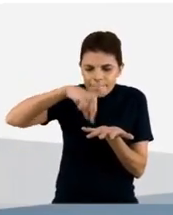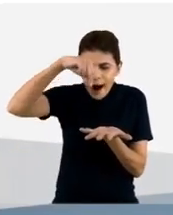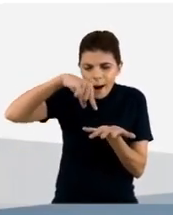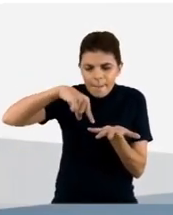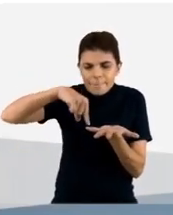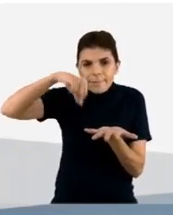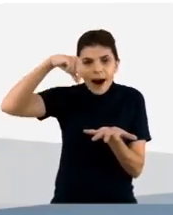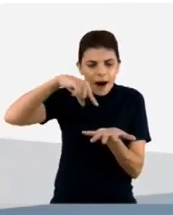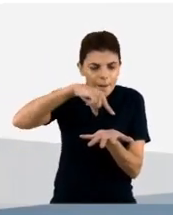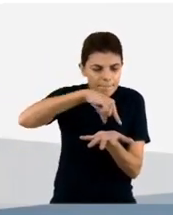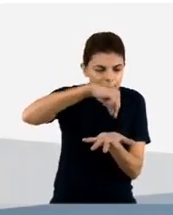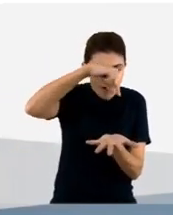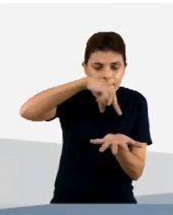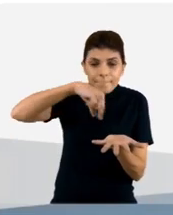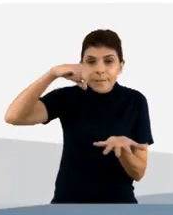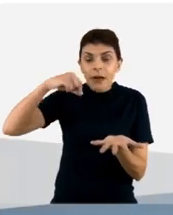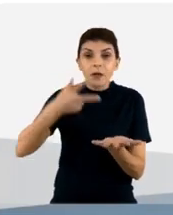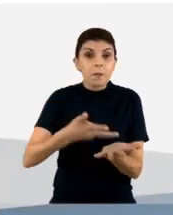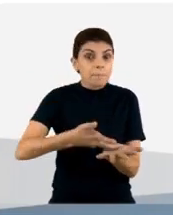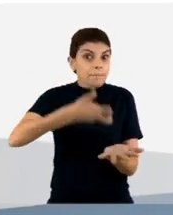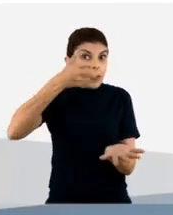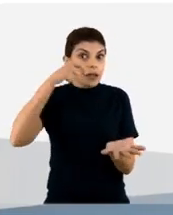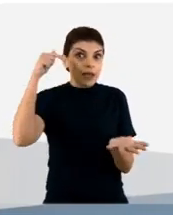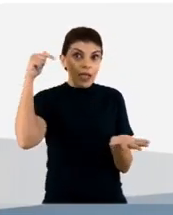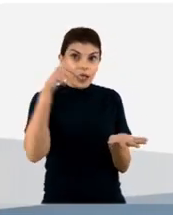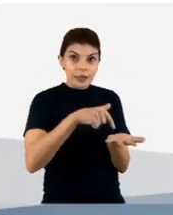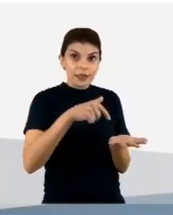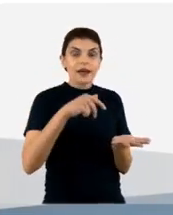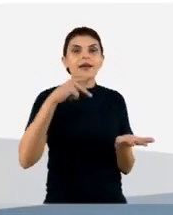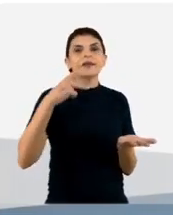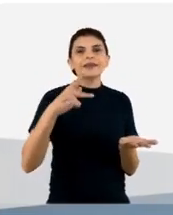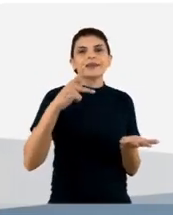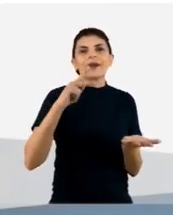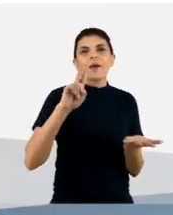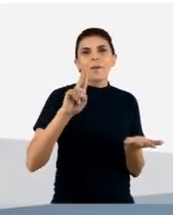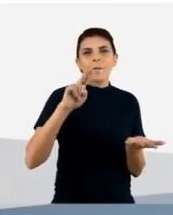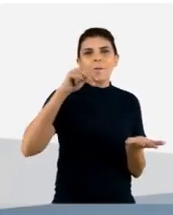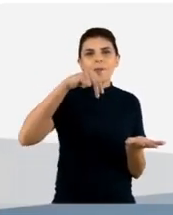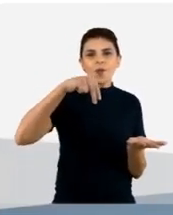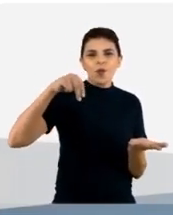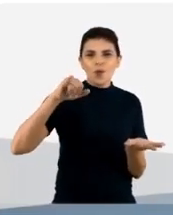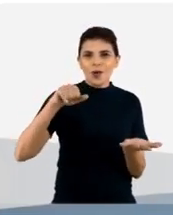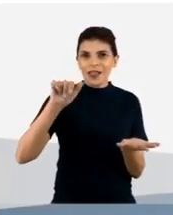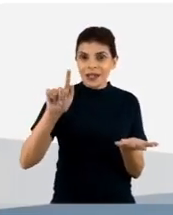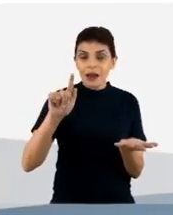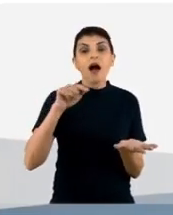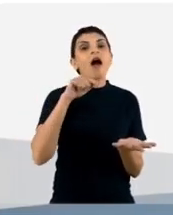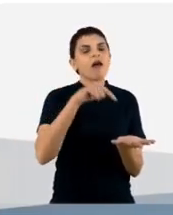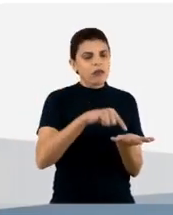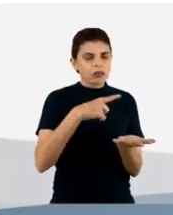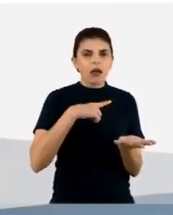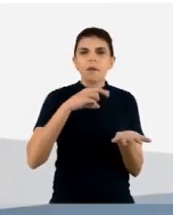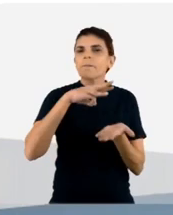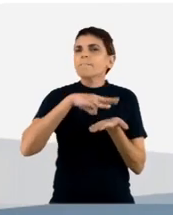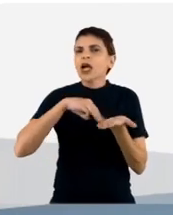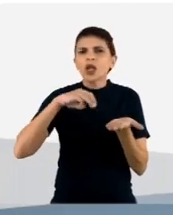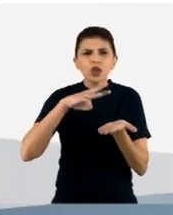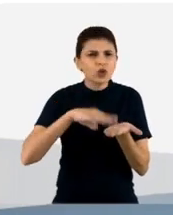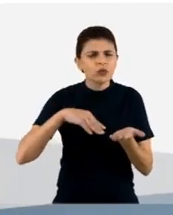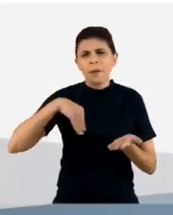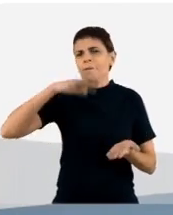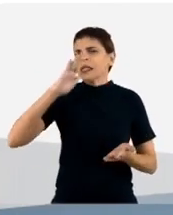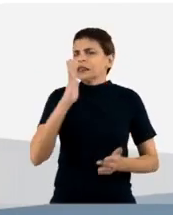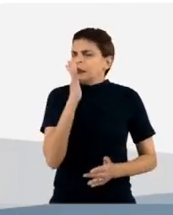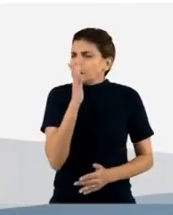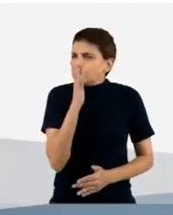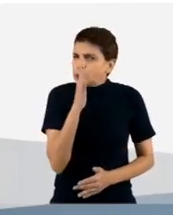que nós percebemos que a partir daquele pool ele se liga no nosso alvo então é uma metodologia muito